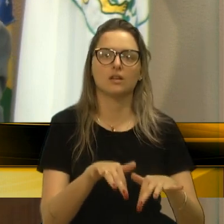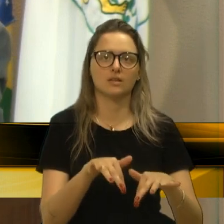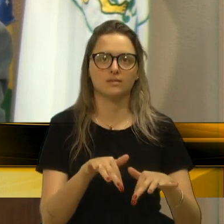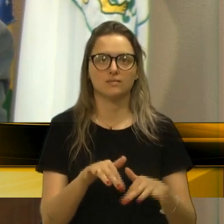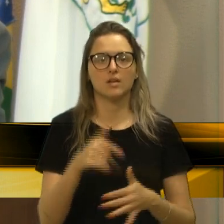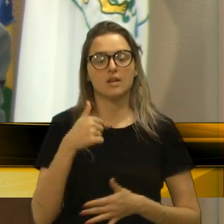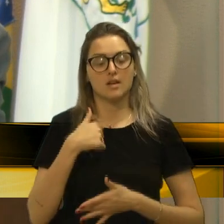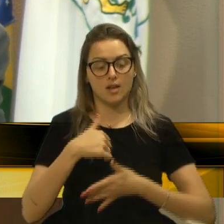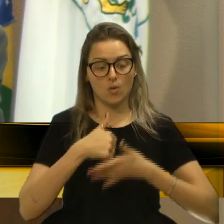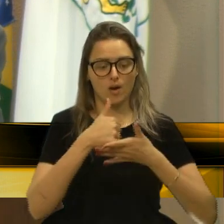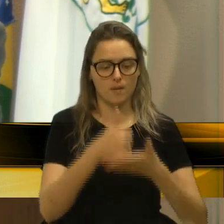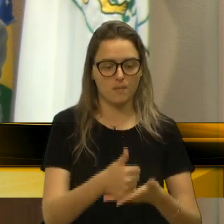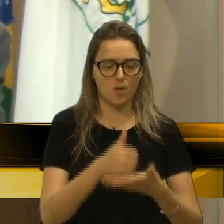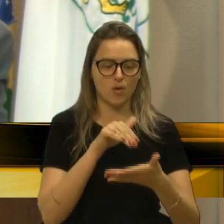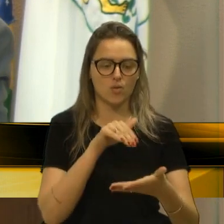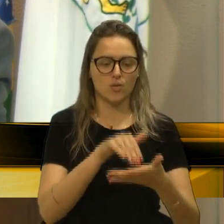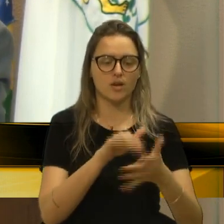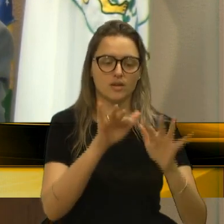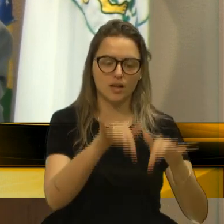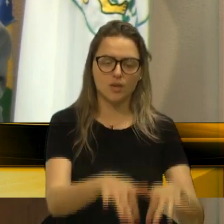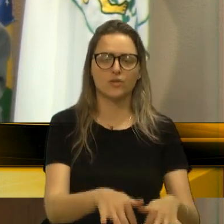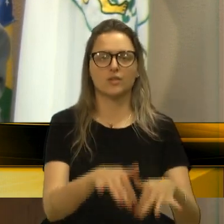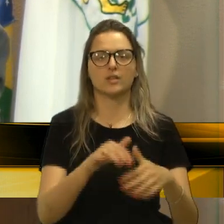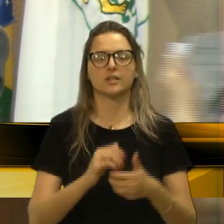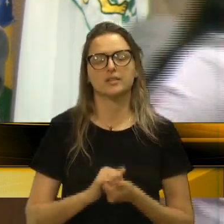Eu apoio e sigo até o fim.